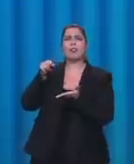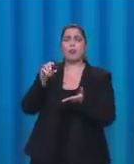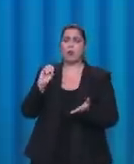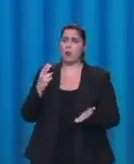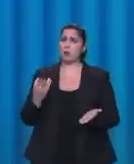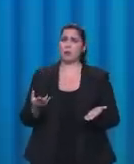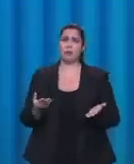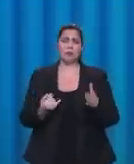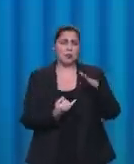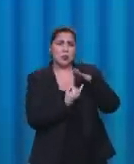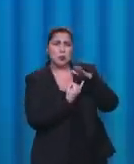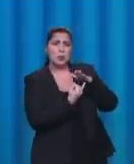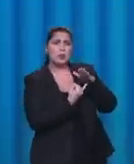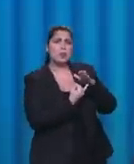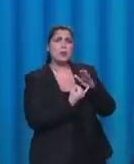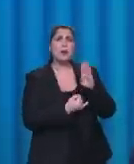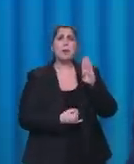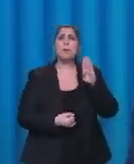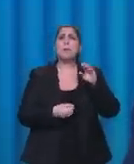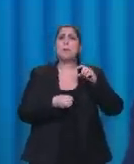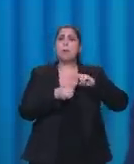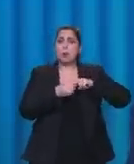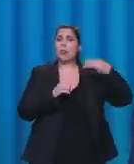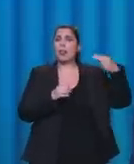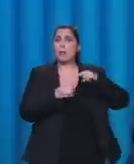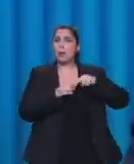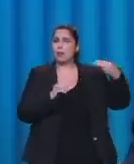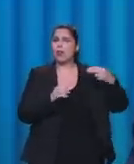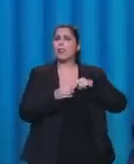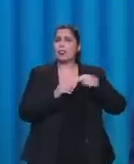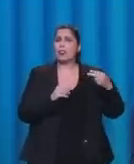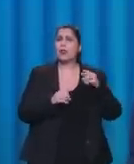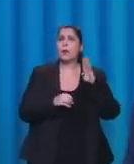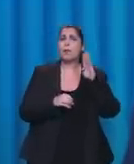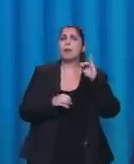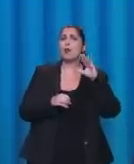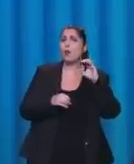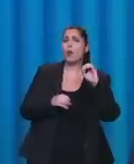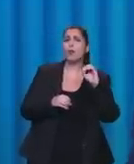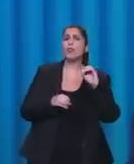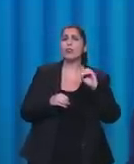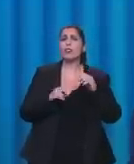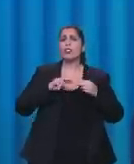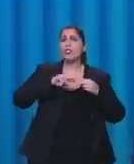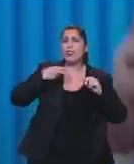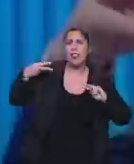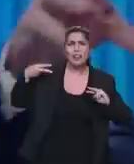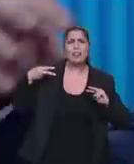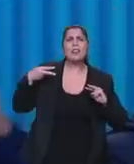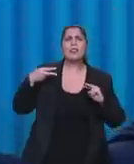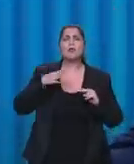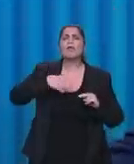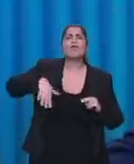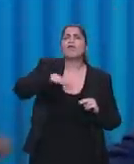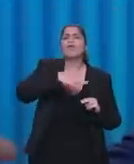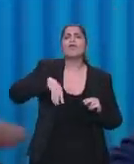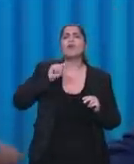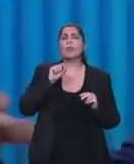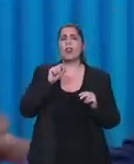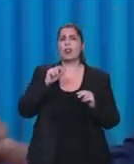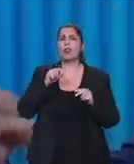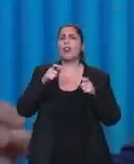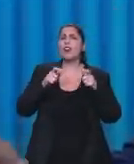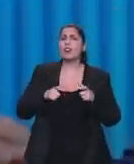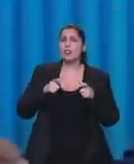o Instituto de Biotecnologia e Biogenética. Isso são potenciais extraordinários que o Brasil tem. Mas cadê a transferência dessa